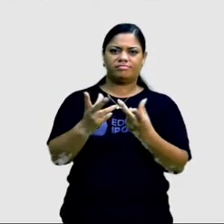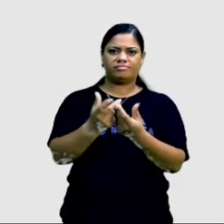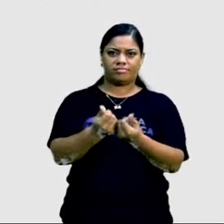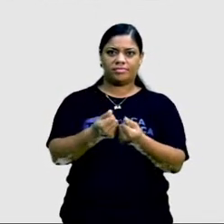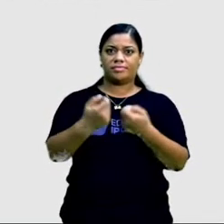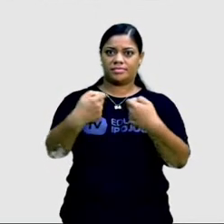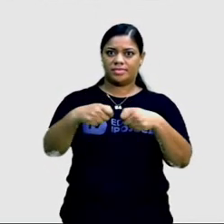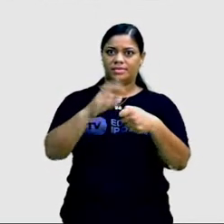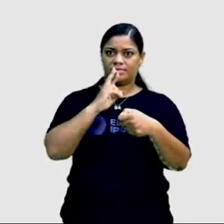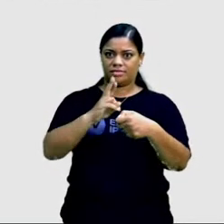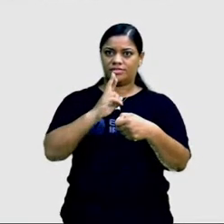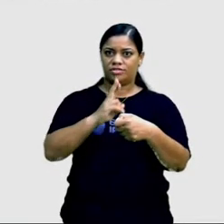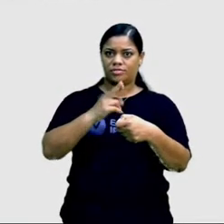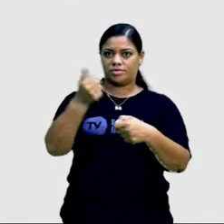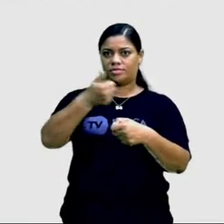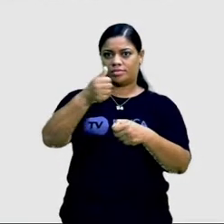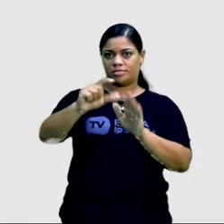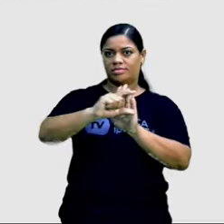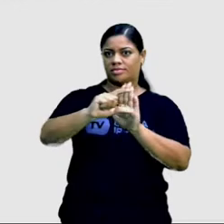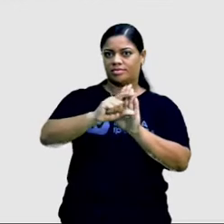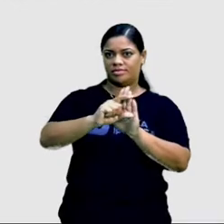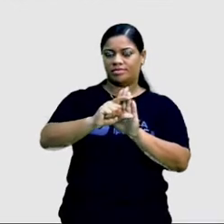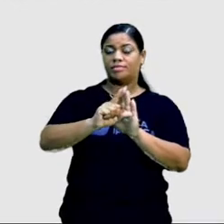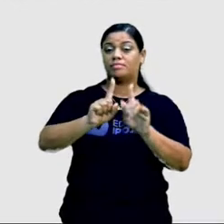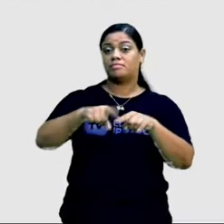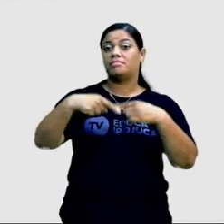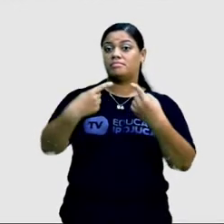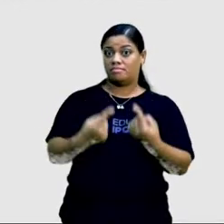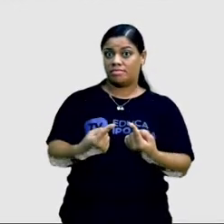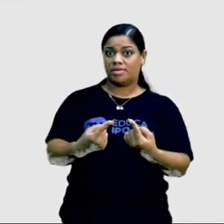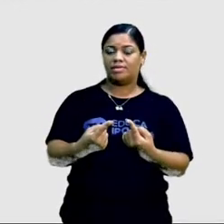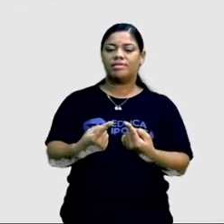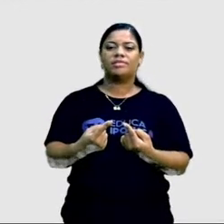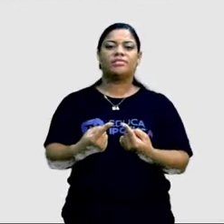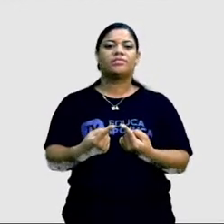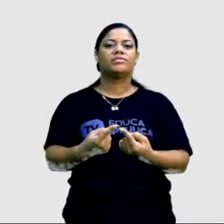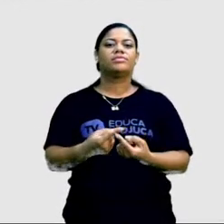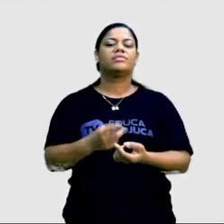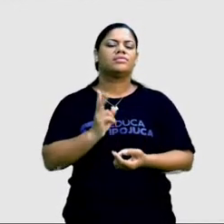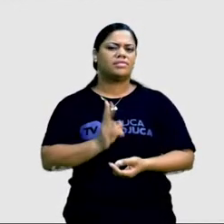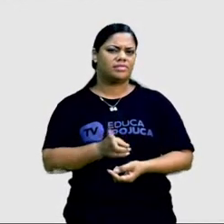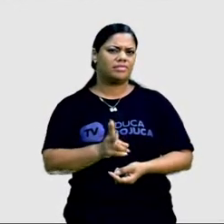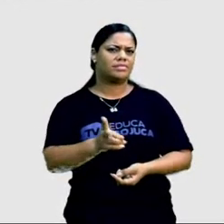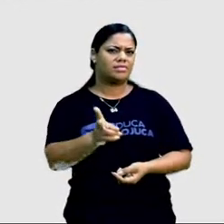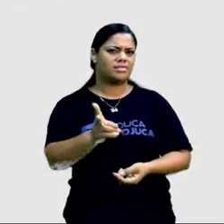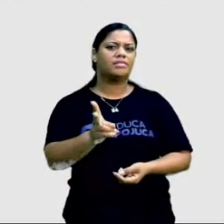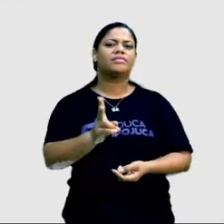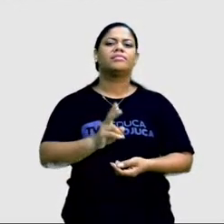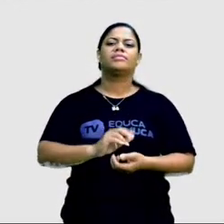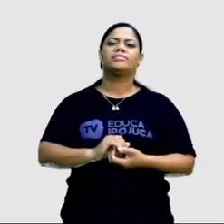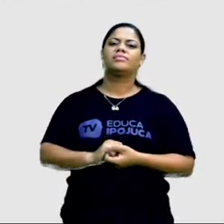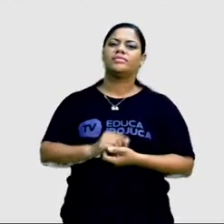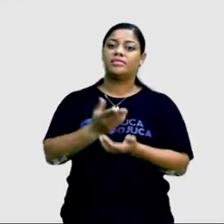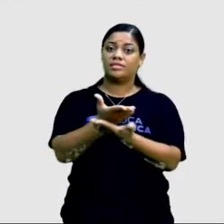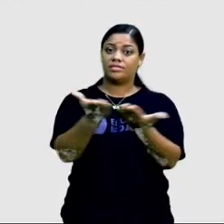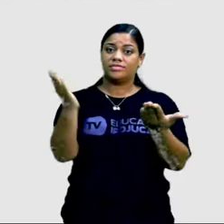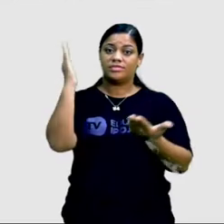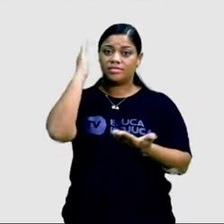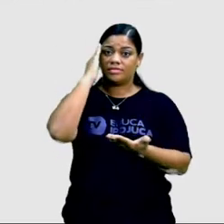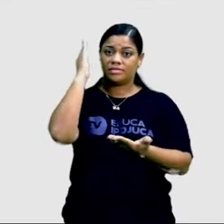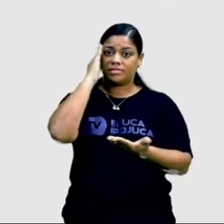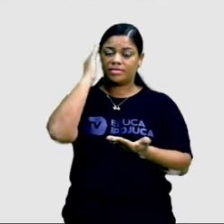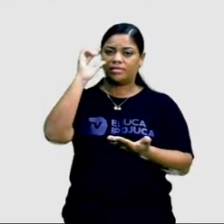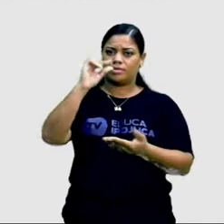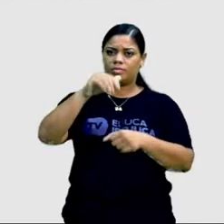precisam ser respondidas nesse primeiro parágrafo, mas a grande maioria delas, aquelas que forem suficientes para que você entenda